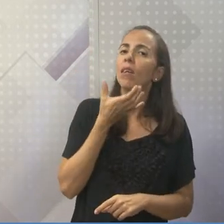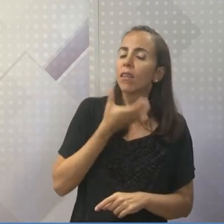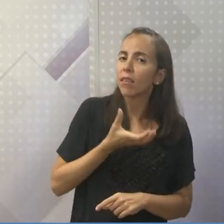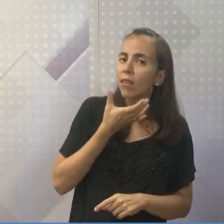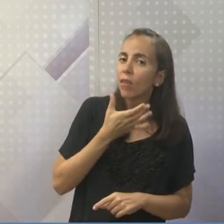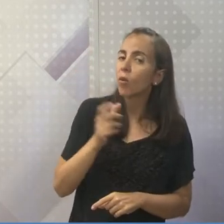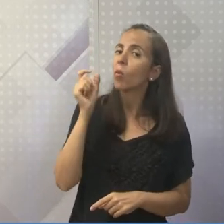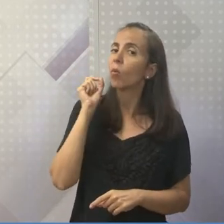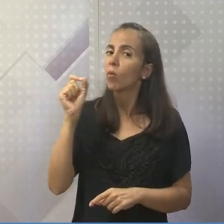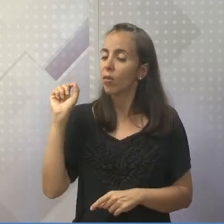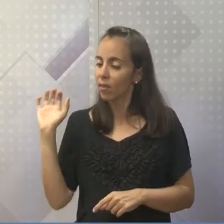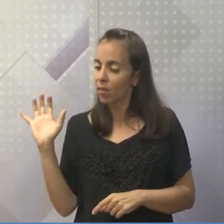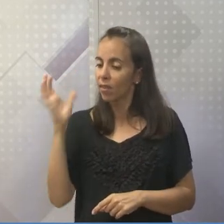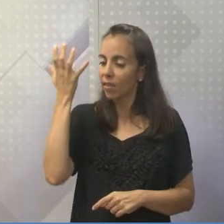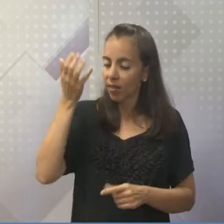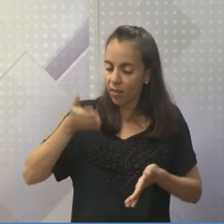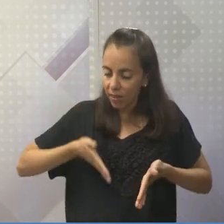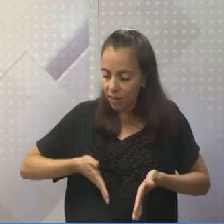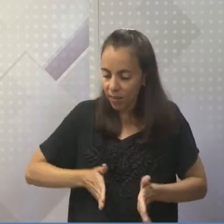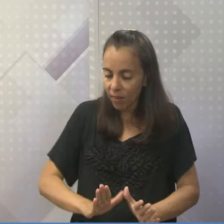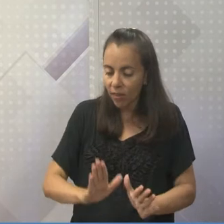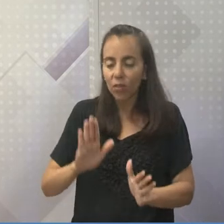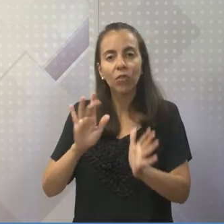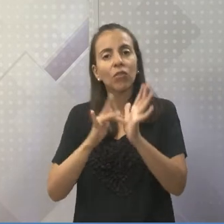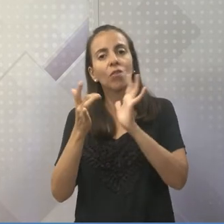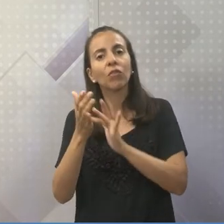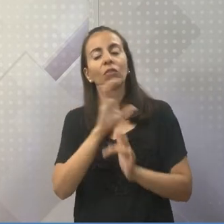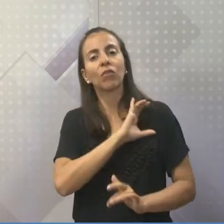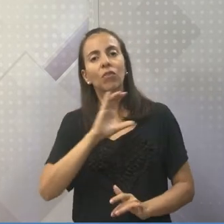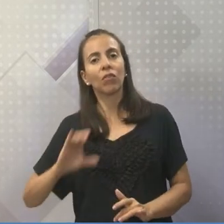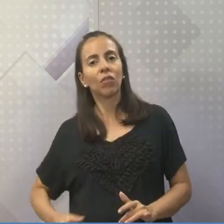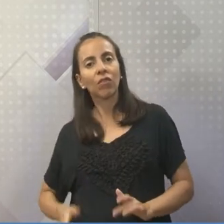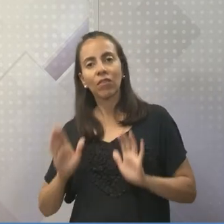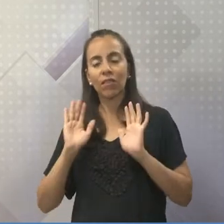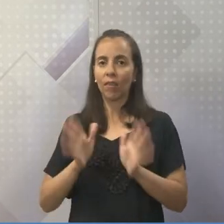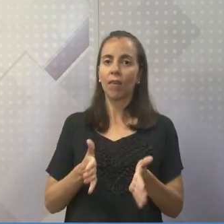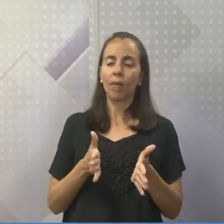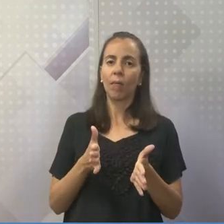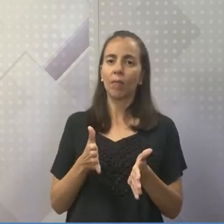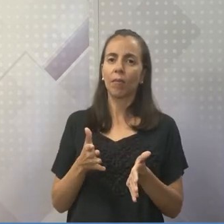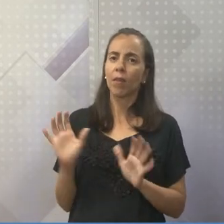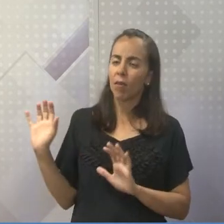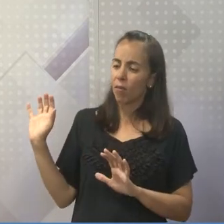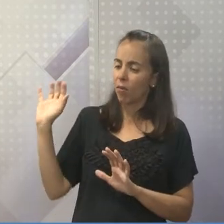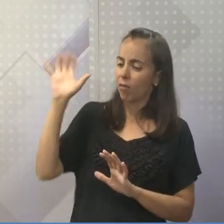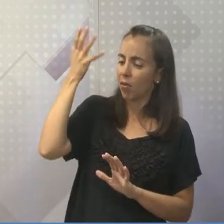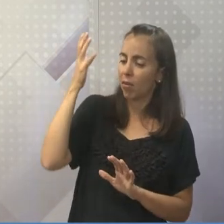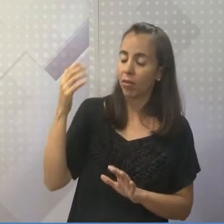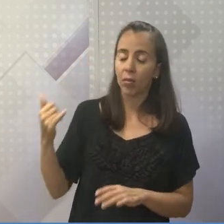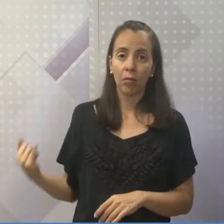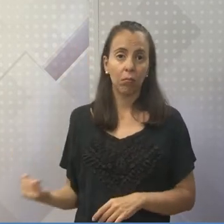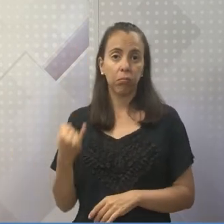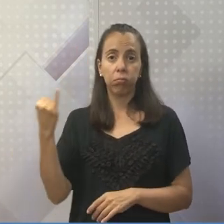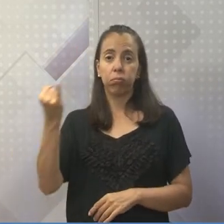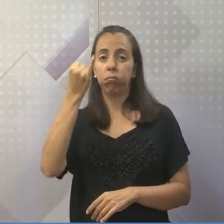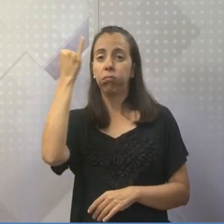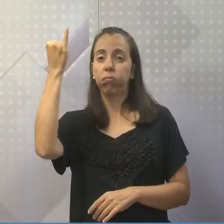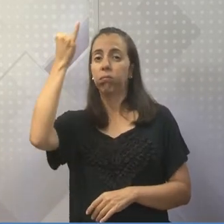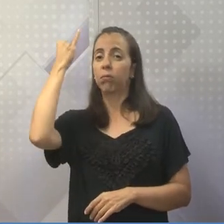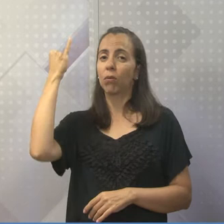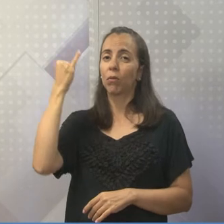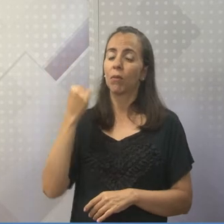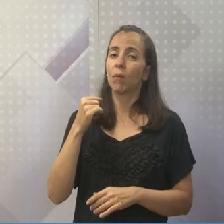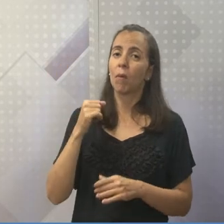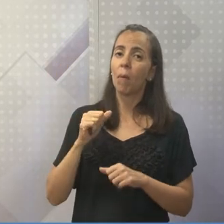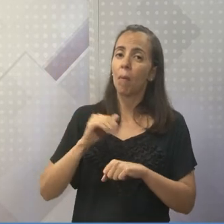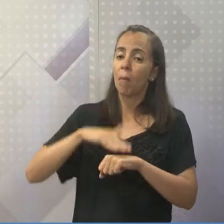comemoração do nascimento de Cristo. Ou seja, é uma das celebrações mais importantes que existe. Já faz o quê? Mais de